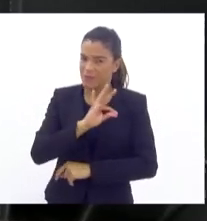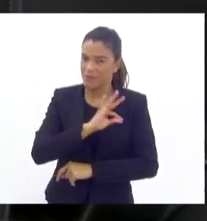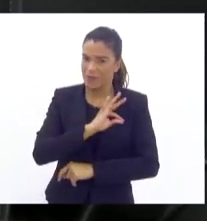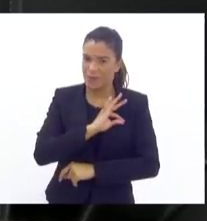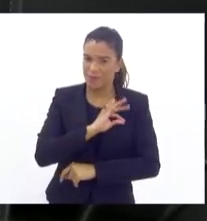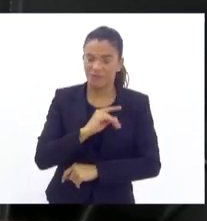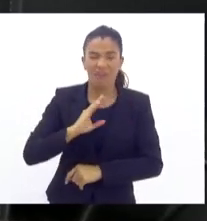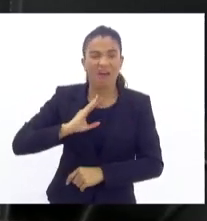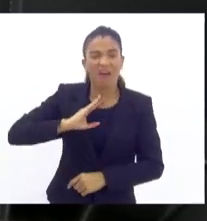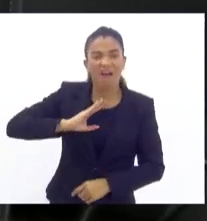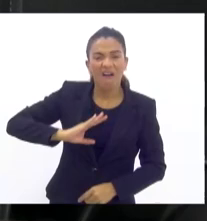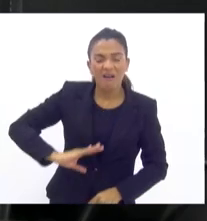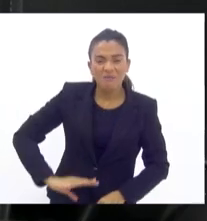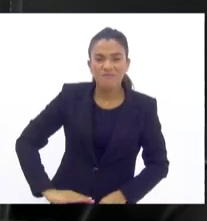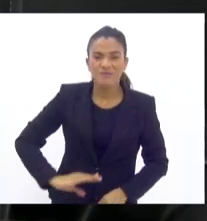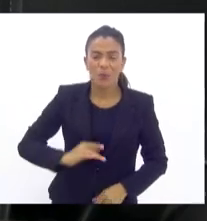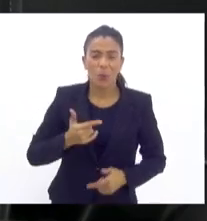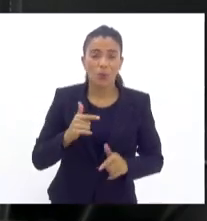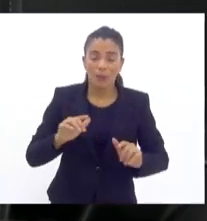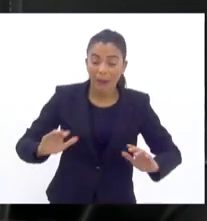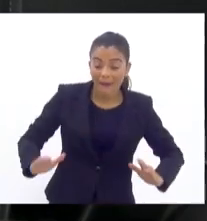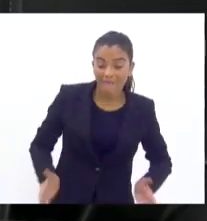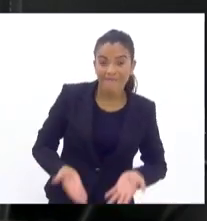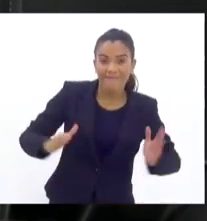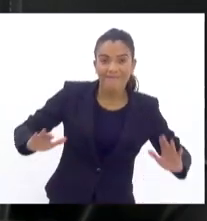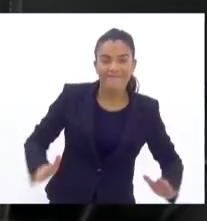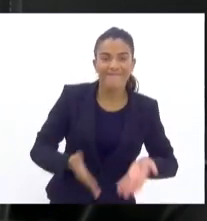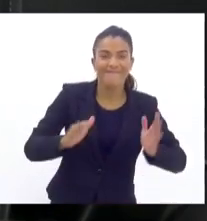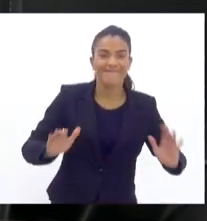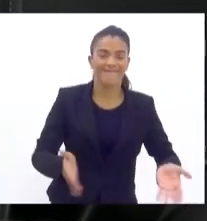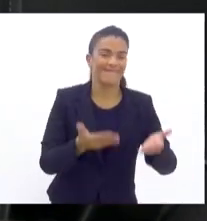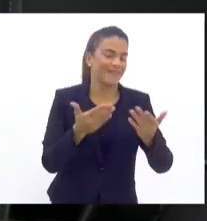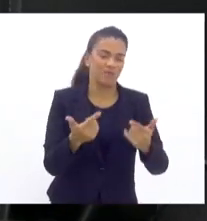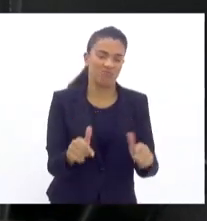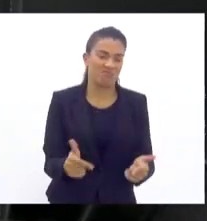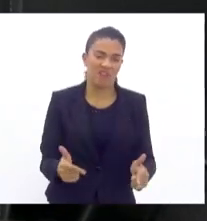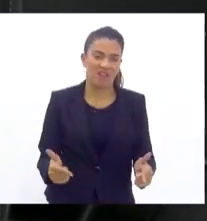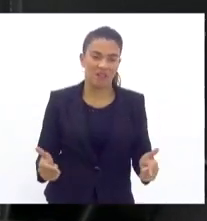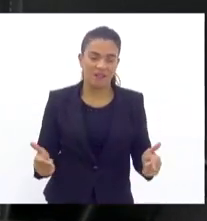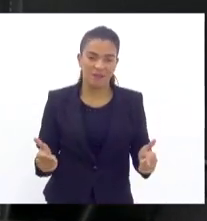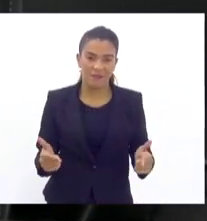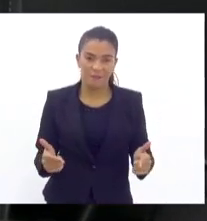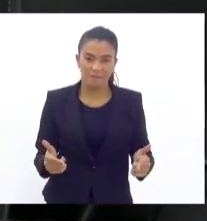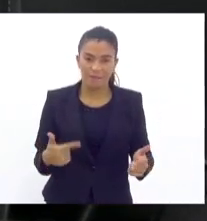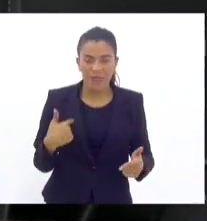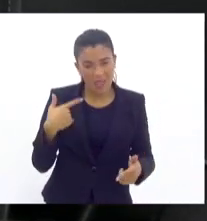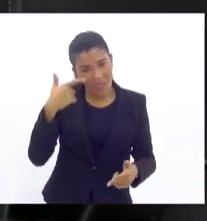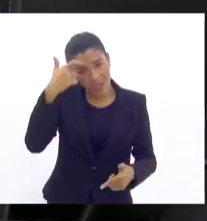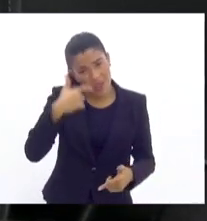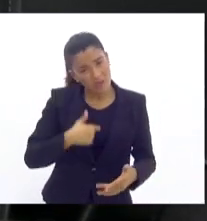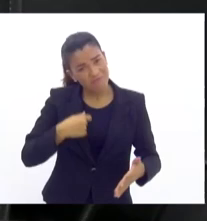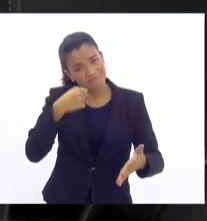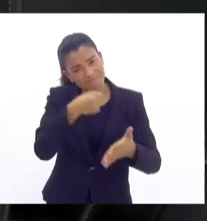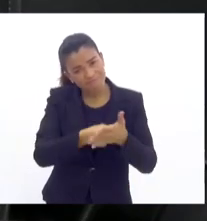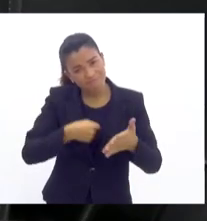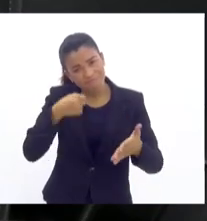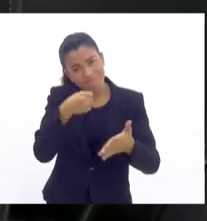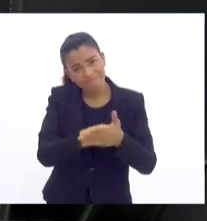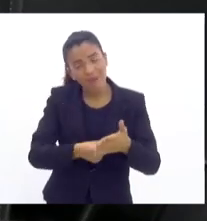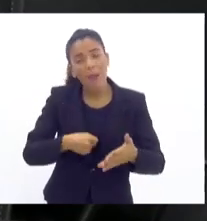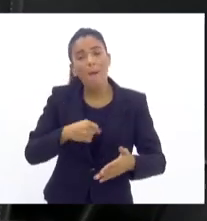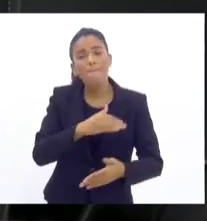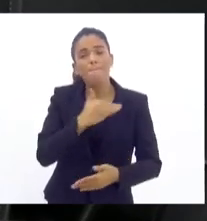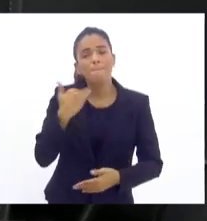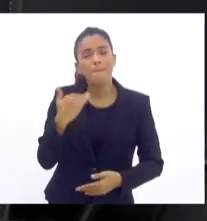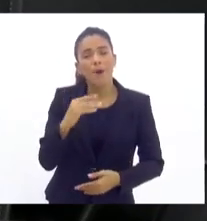desmotivados, não tem mais motivação. Eu tenho batido constantemente a questão da morte da Reloquide,